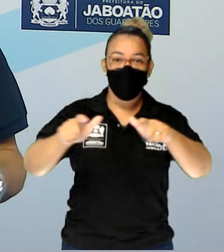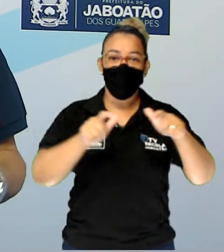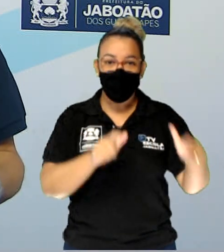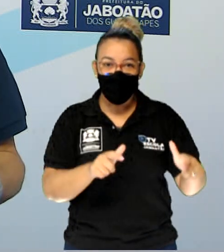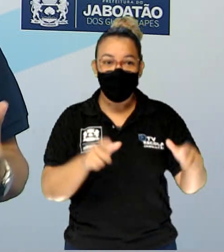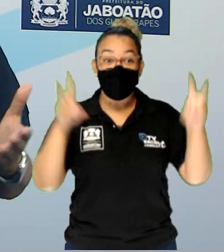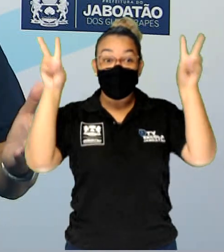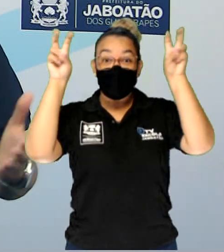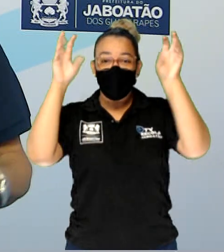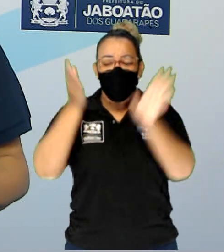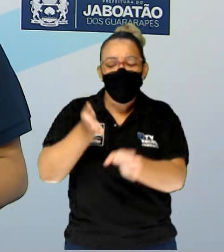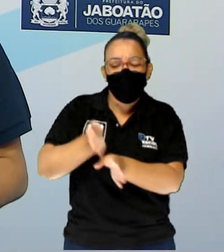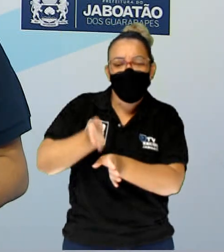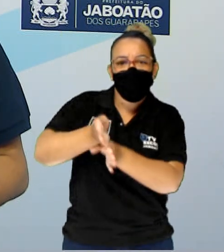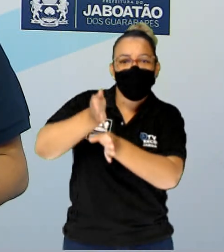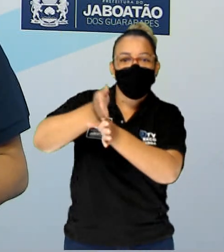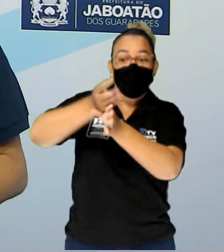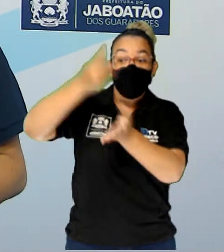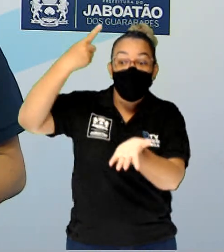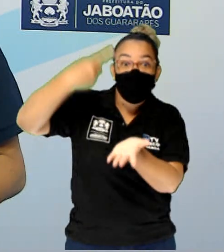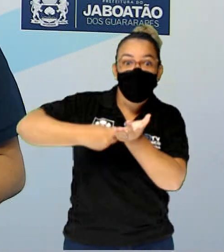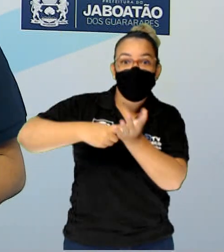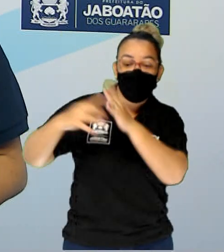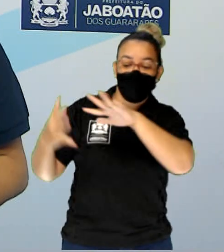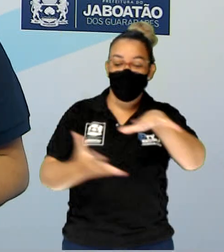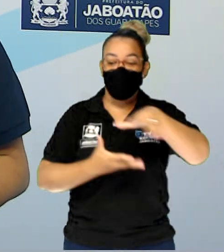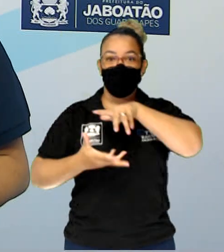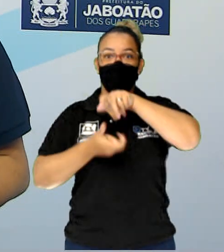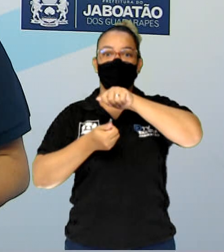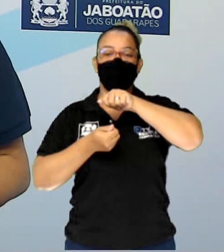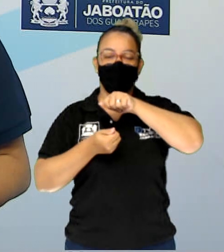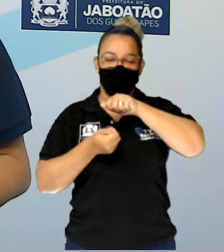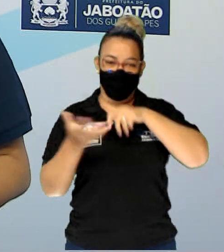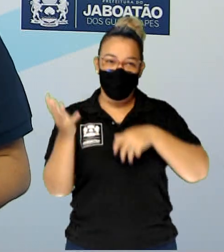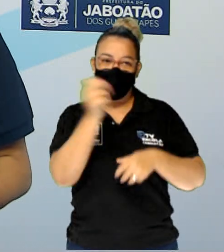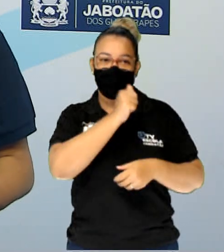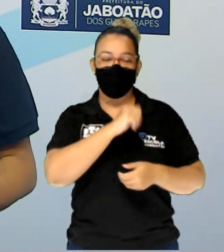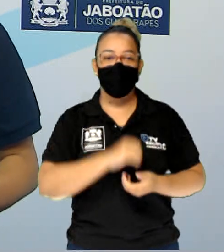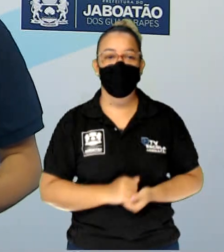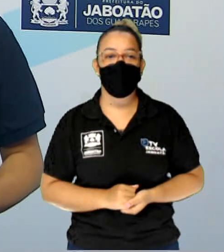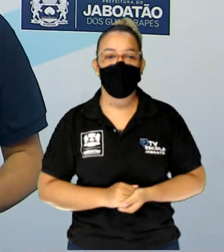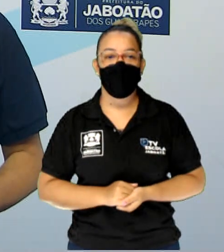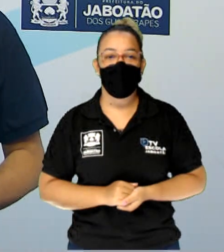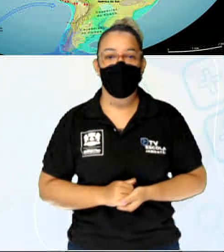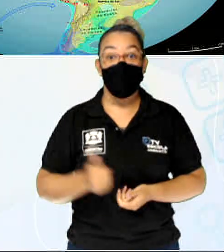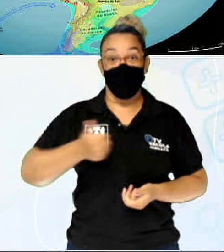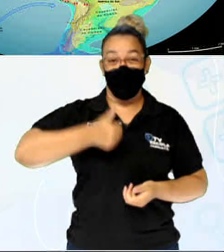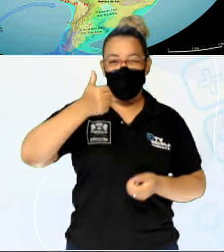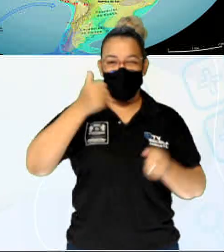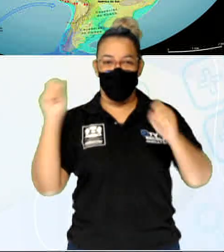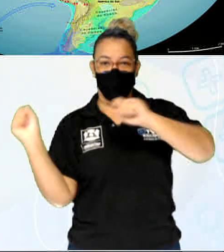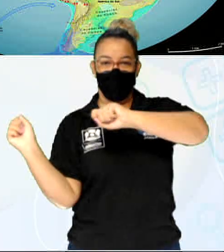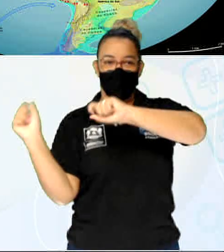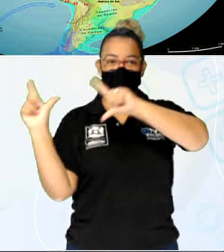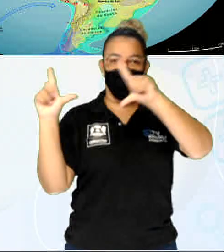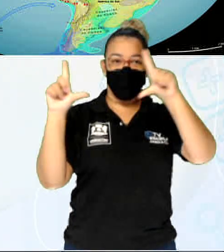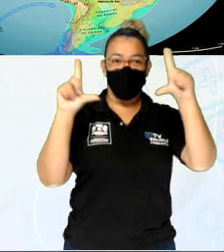com o tema da aula, tratados e fronteiras internacionais. Vamos lá? Então, primeiro slide aí em tela cheia,